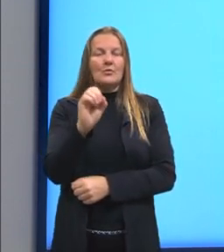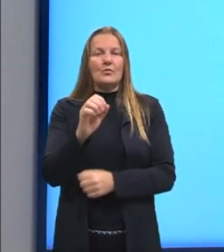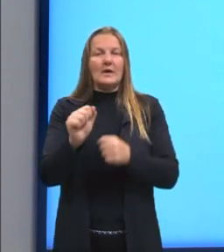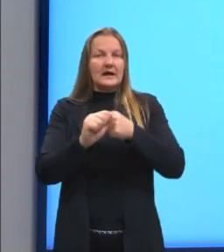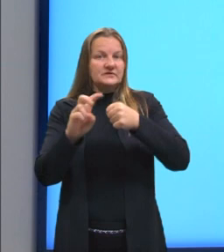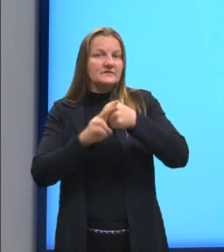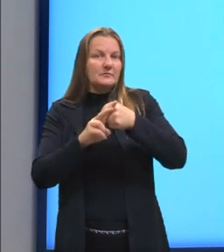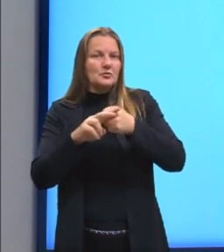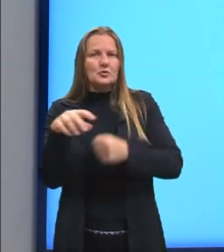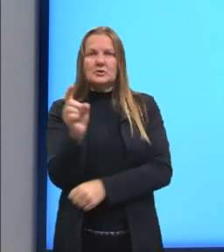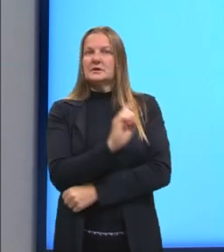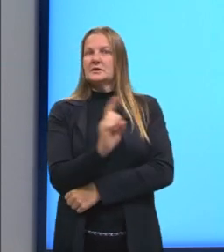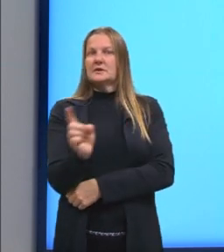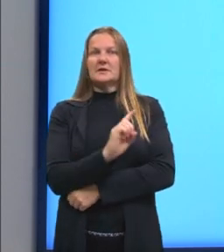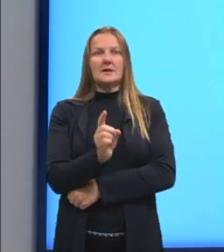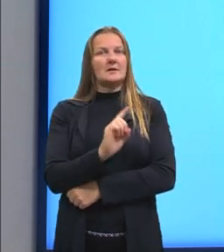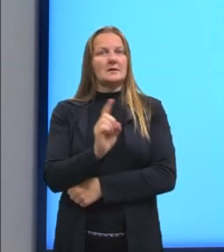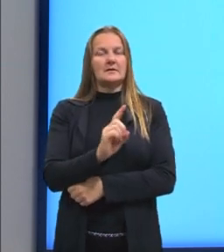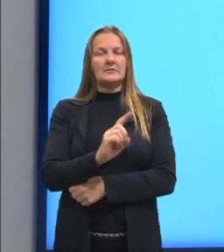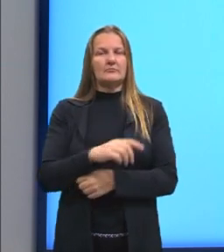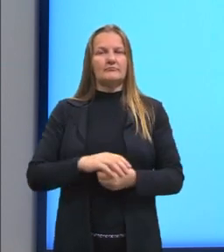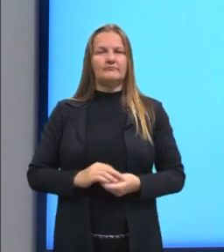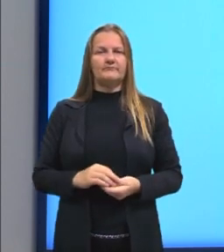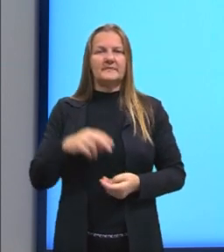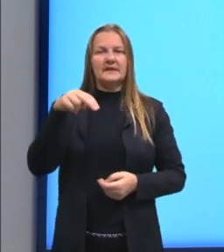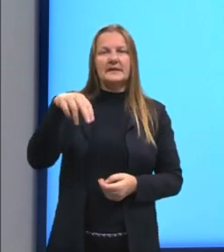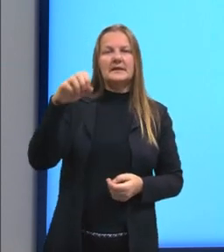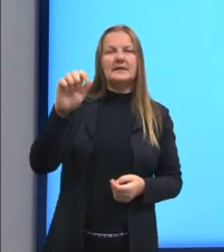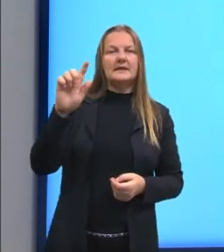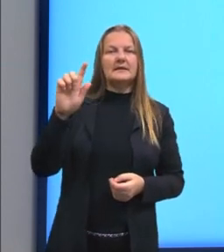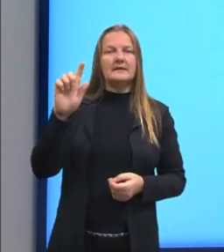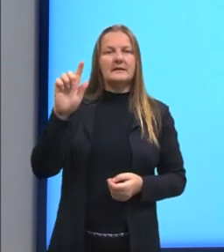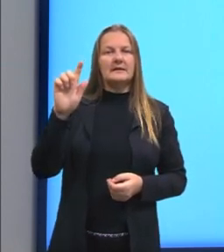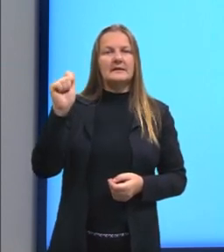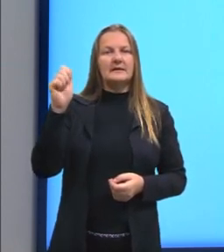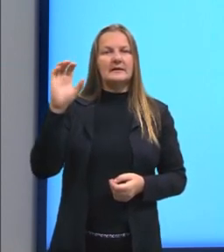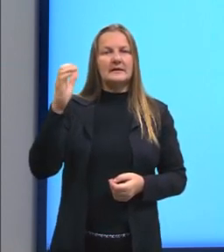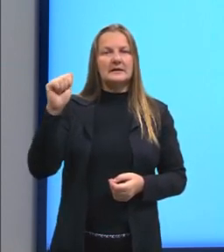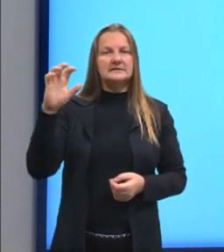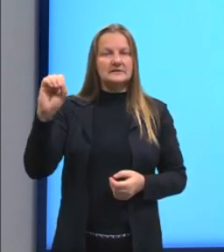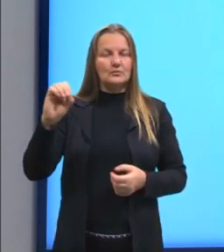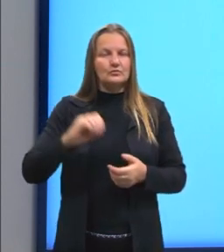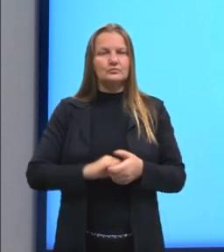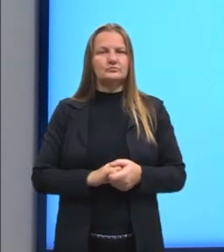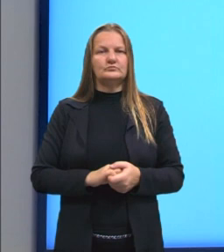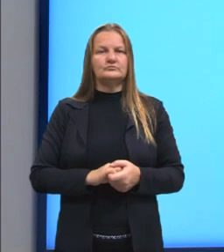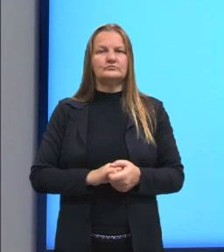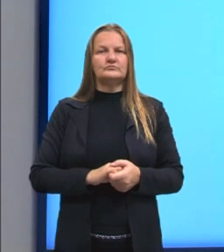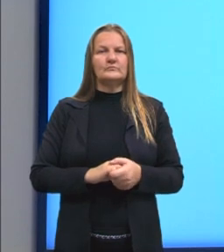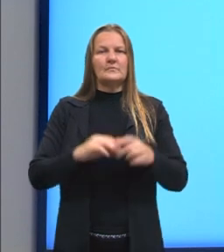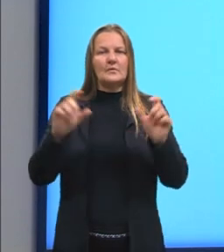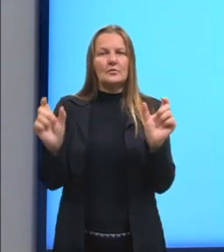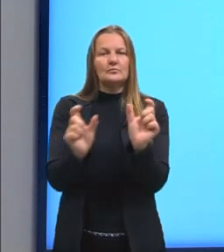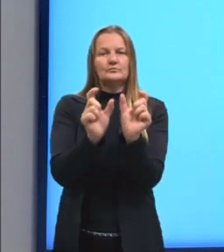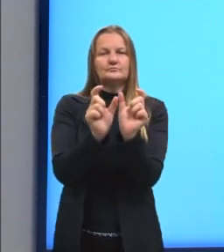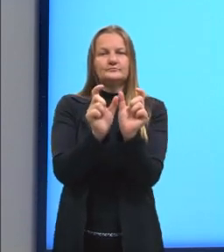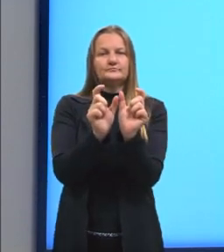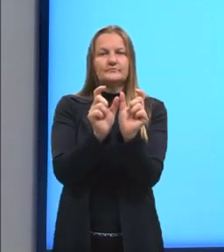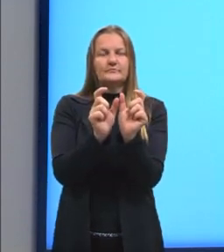ele vai fazer a função ali de uma adjunta adverbial que a gente pode classificar como uma adjunta adverbial de negação.